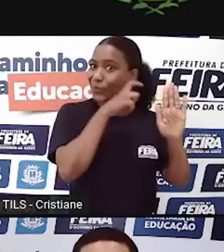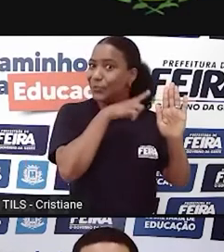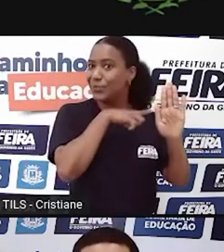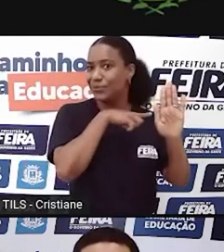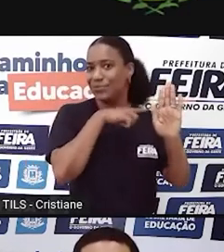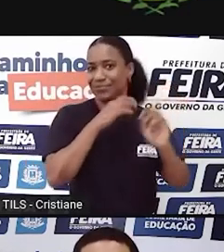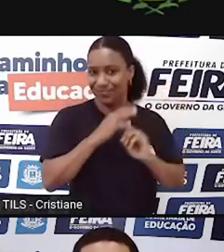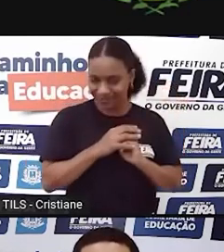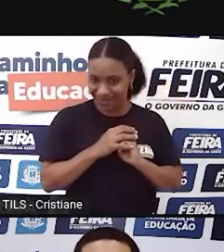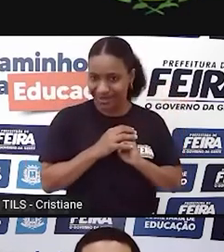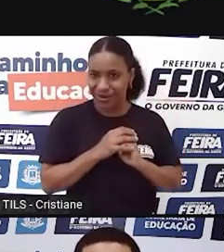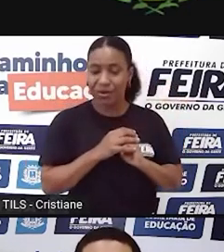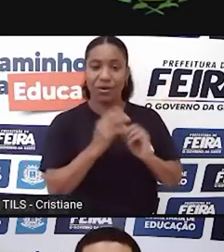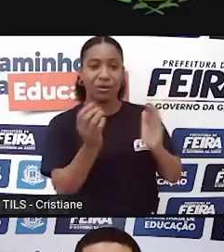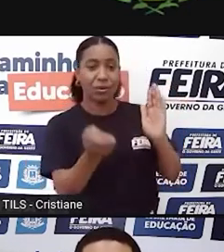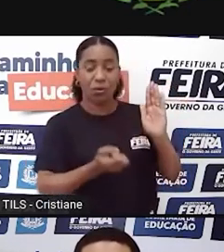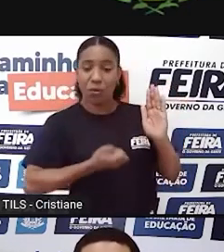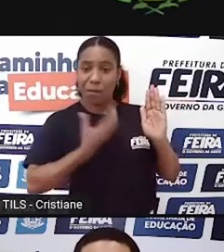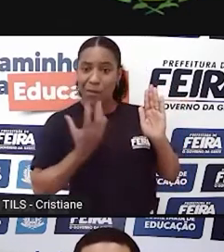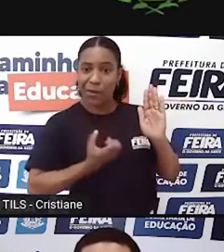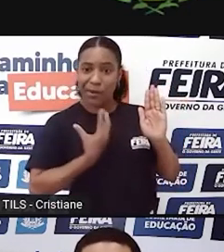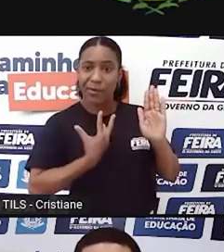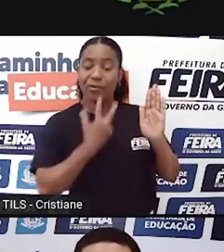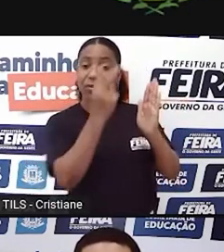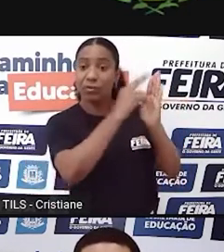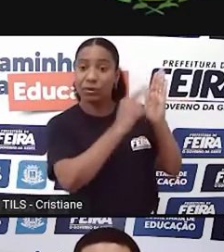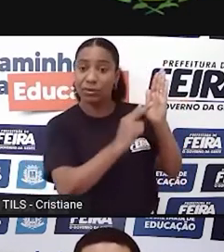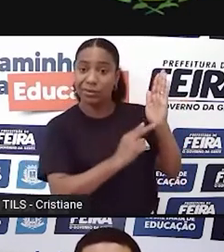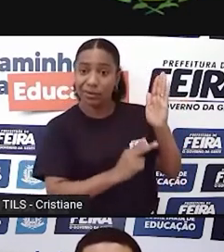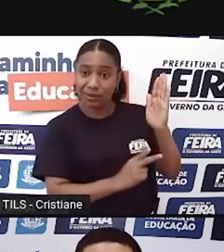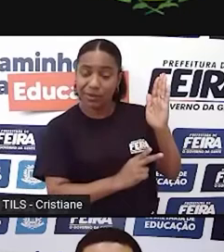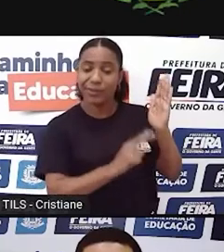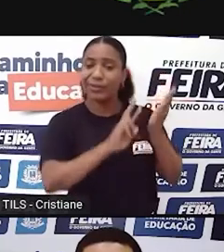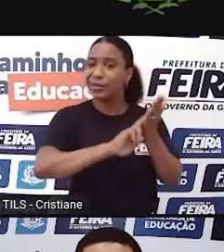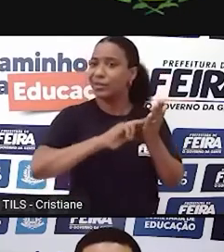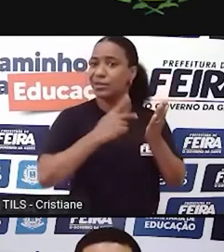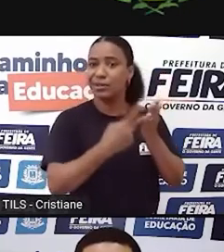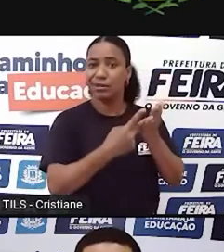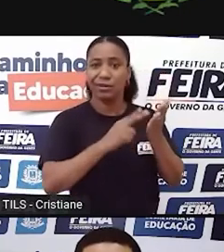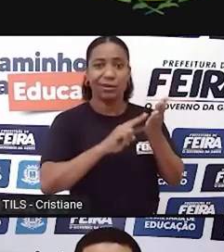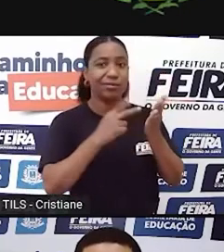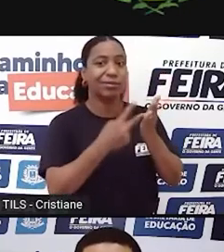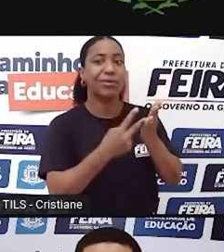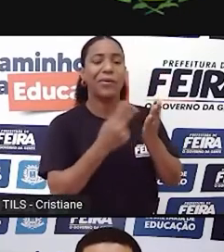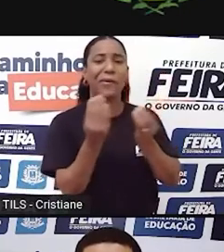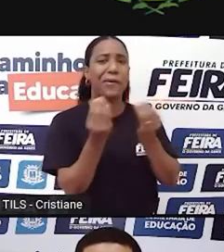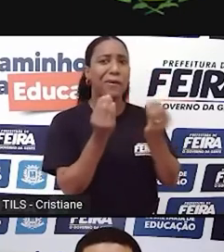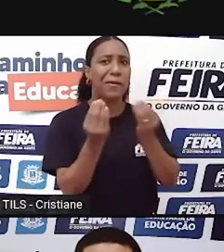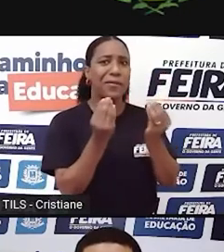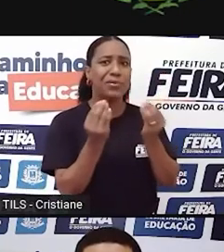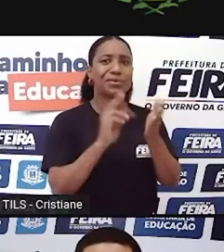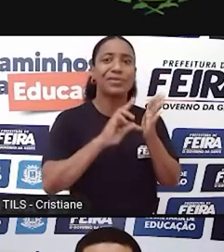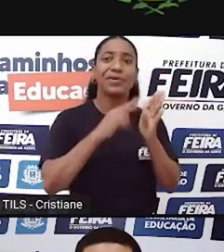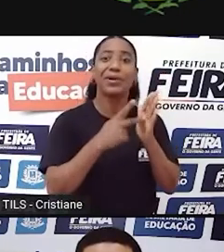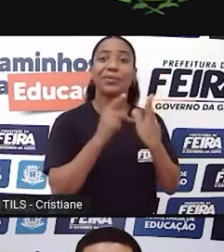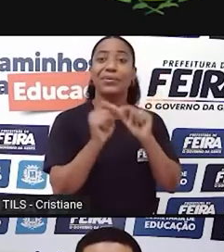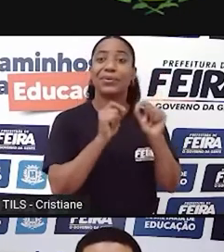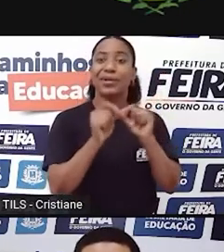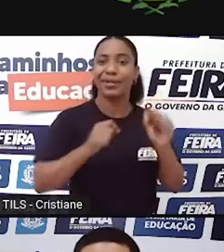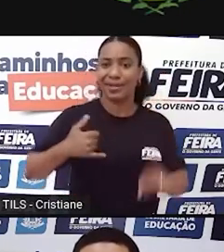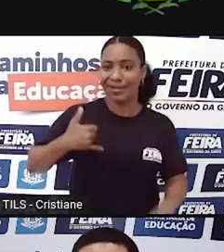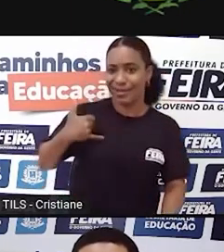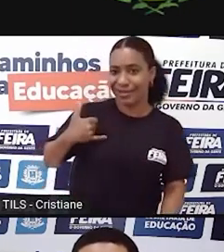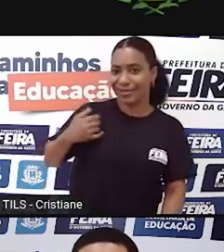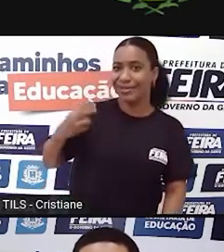formas diferentes. Então, imagine lá a criança, ainda lá com seus quatro, cinco, seis anos, já se